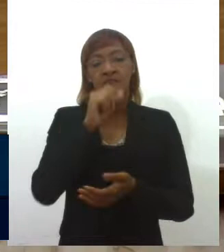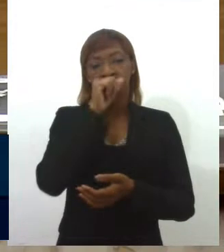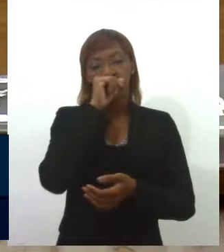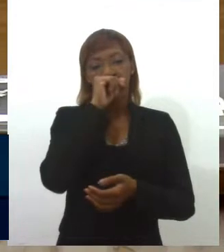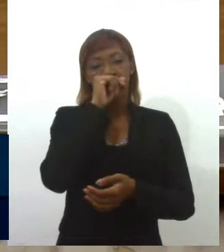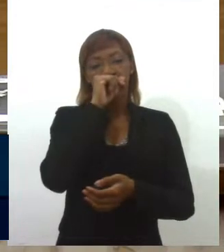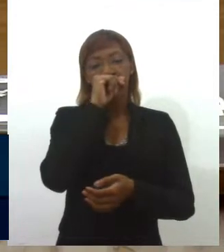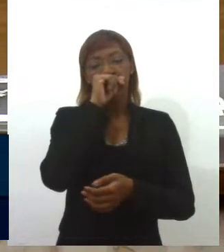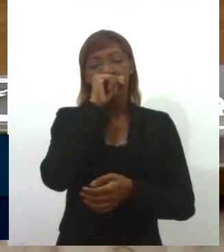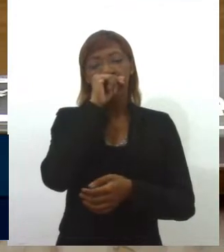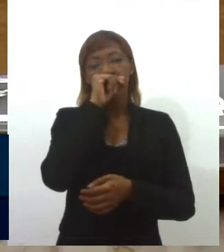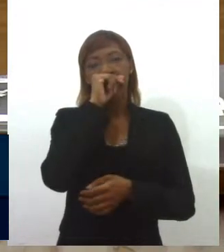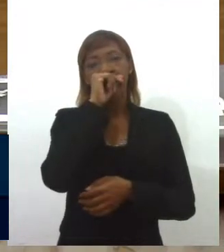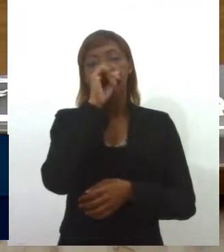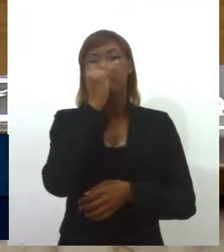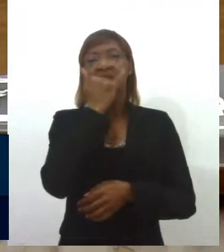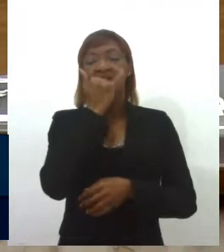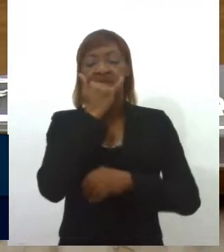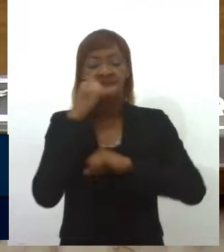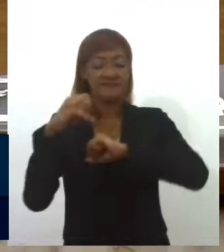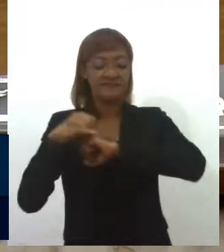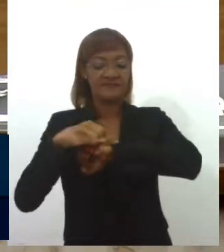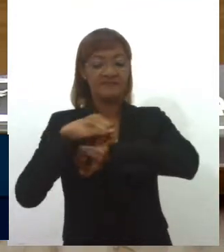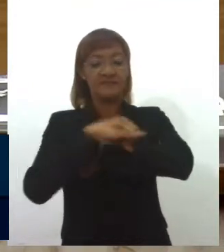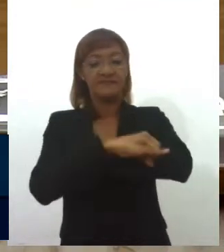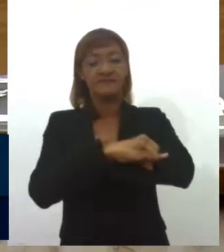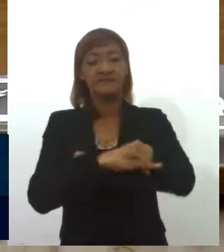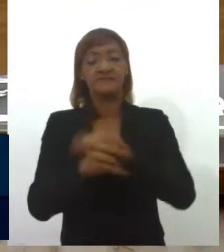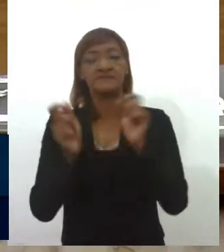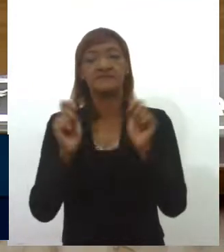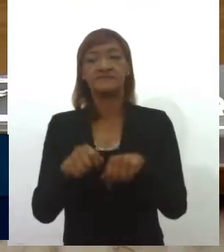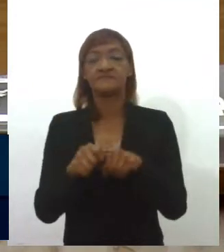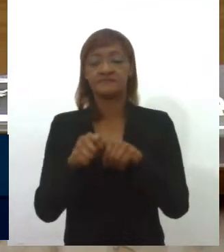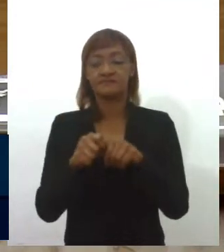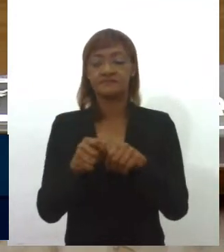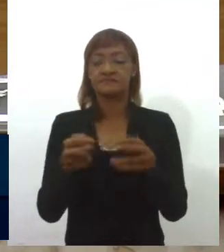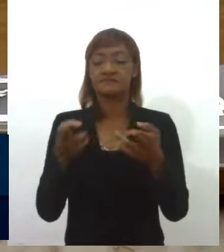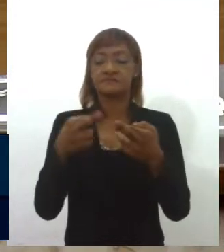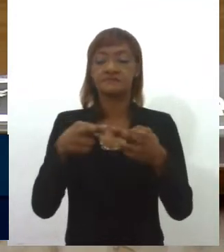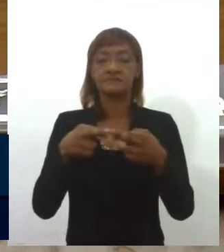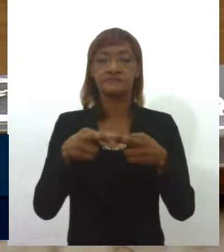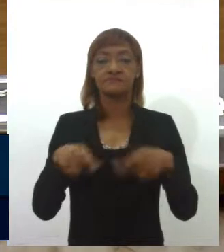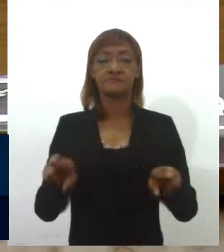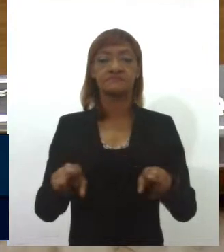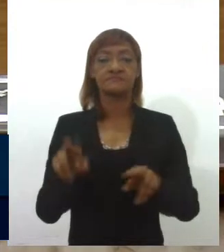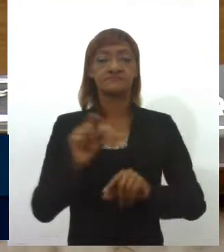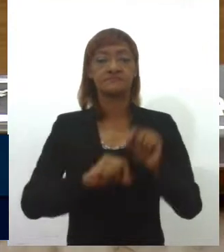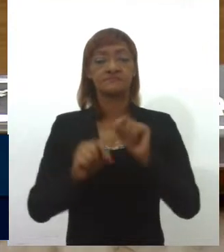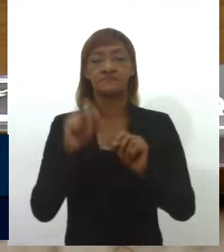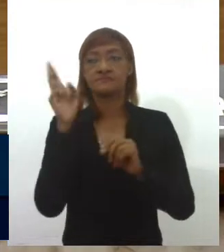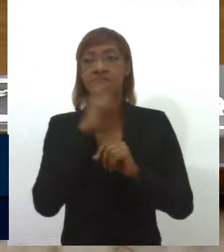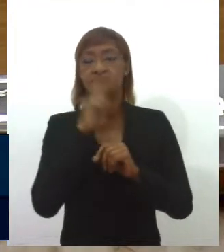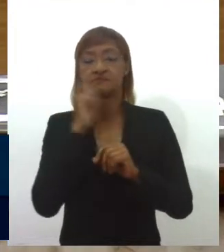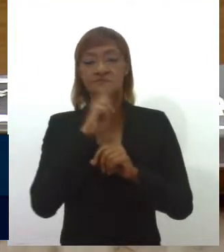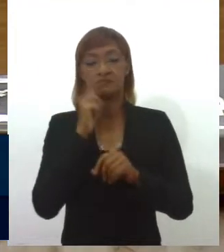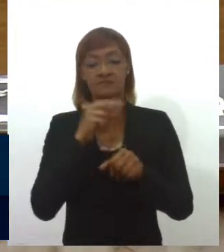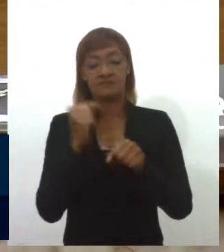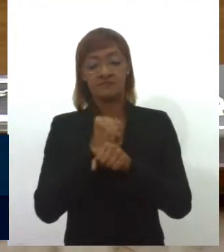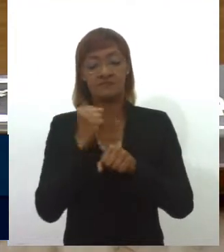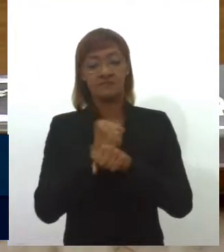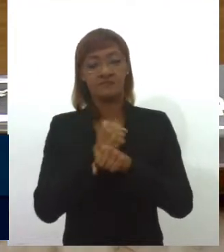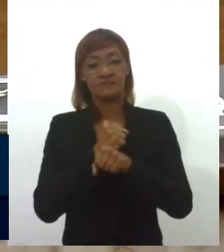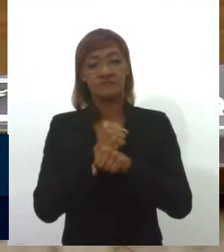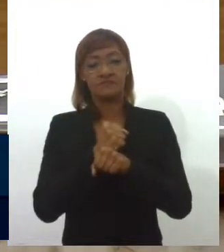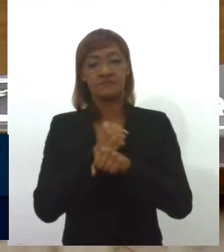Infraestrutura Rodoviária de Sergipe, no sentido que sejam feitas com ausência, obra de recuperação